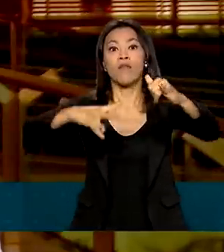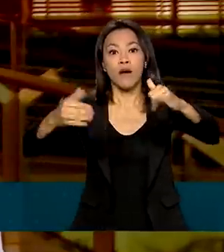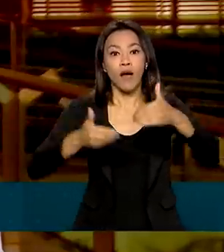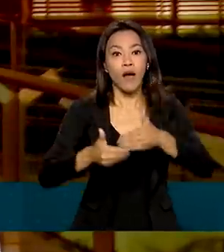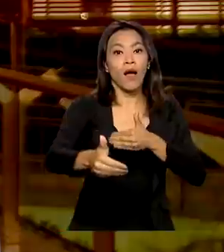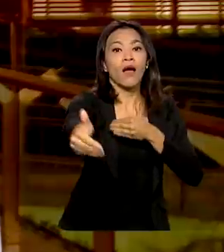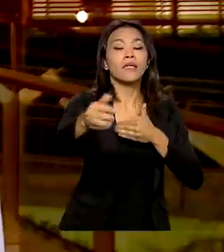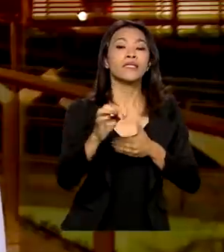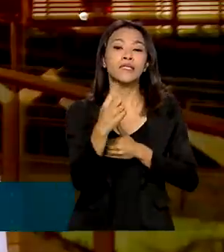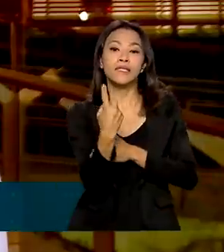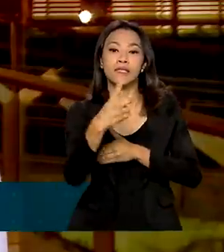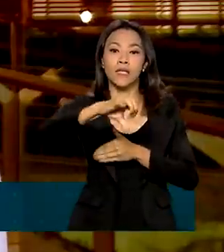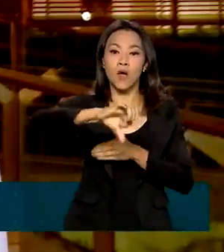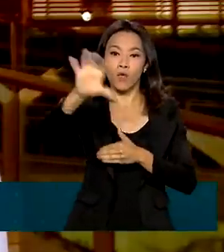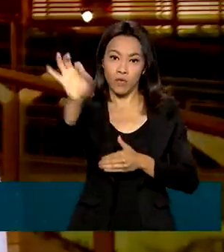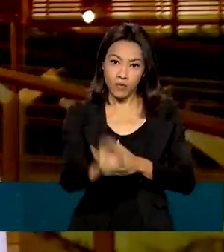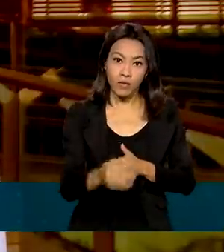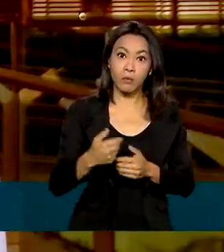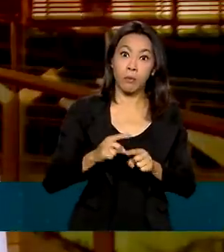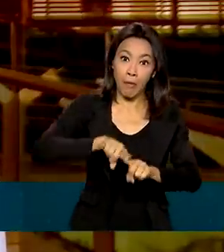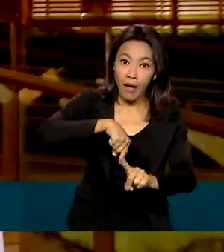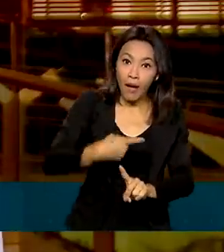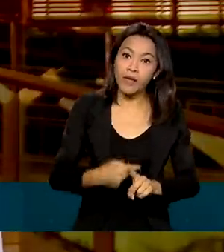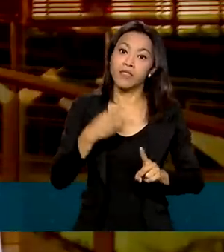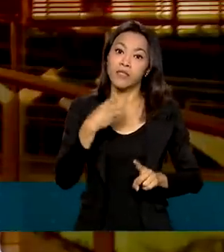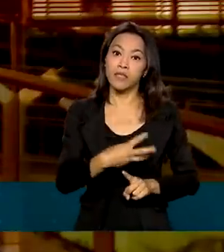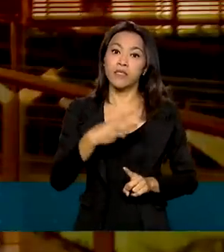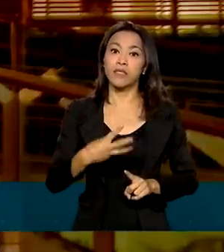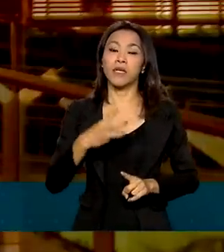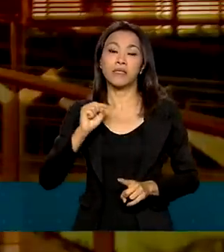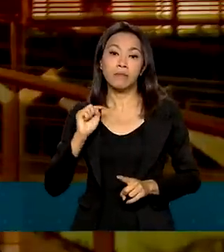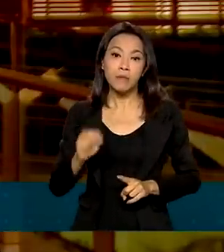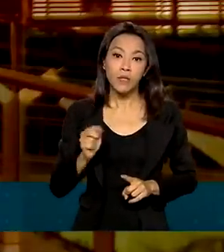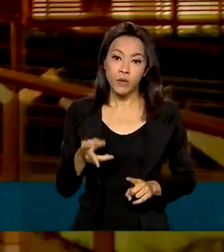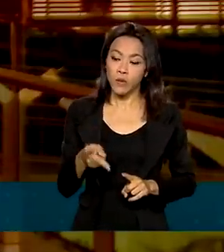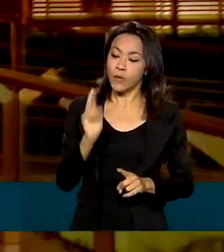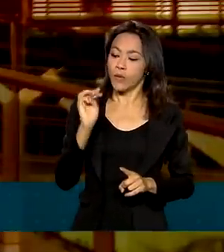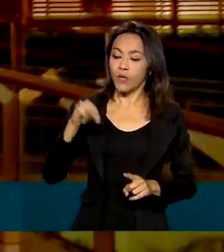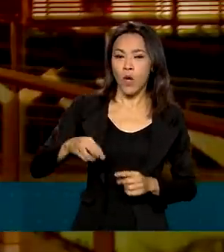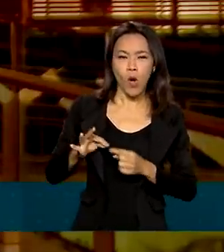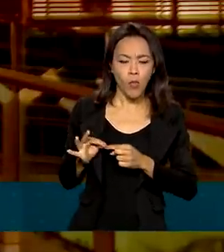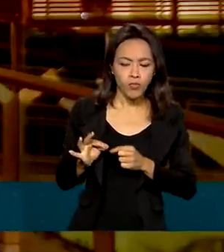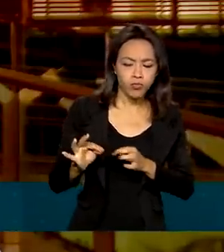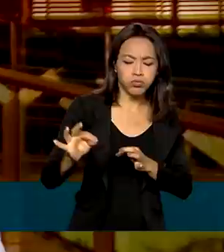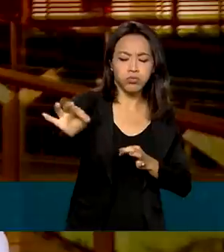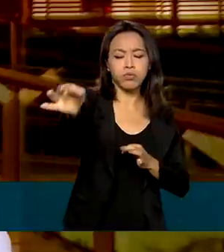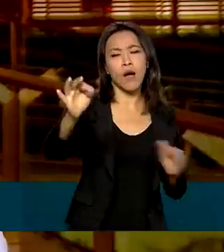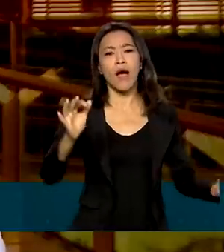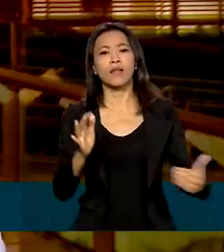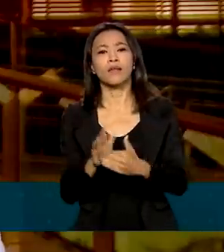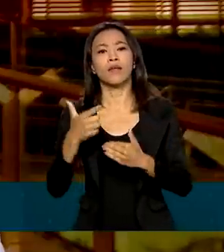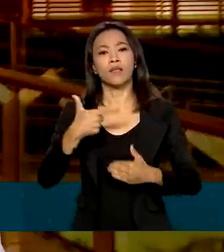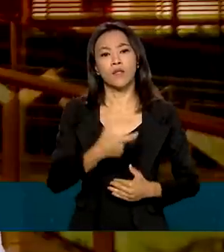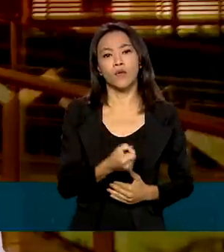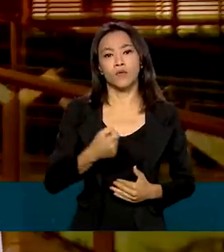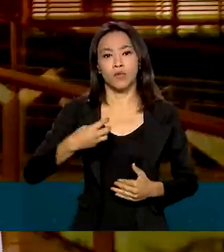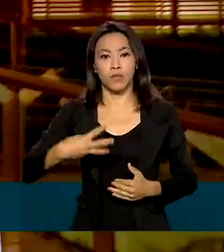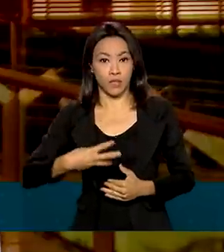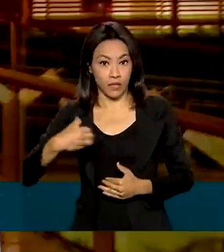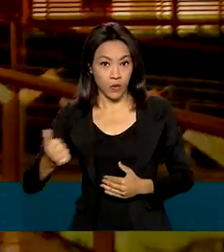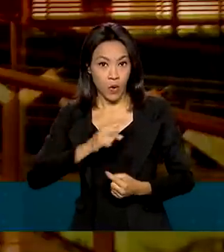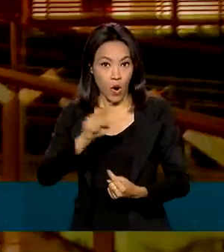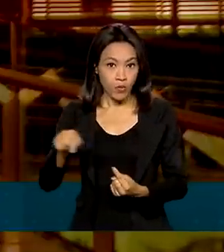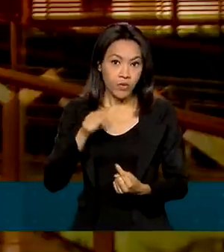com mais 33 mil quilômetros de redes de alta tensão até 2031. Além disso, a previsão é